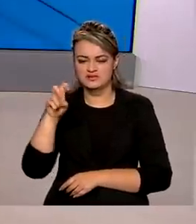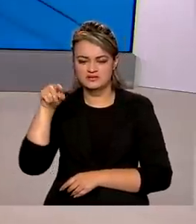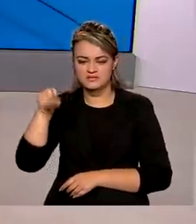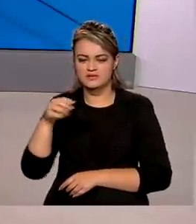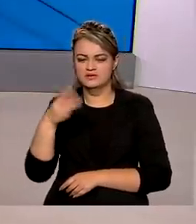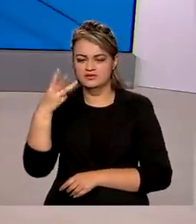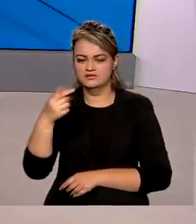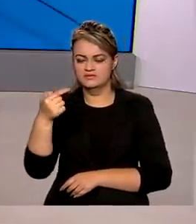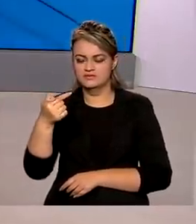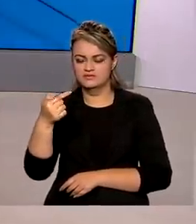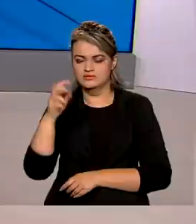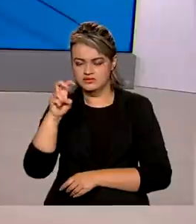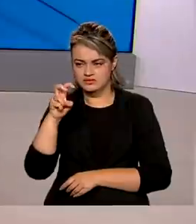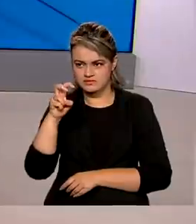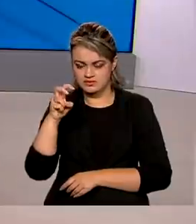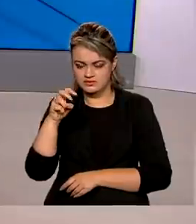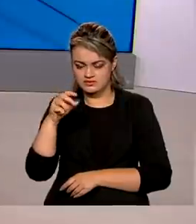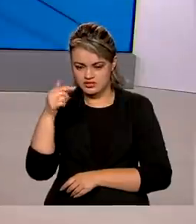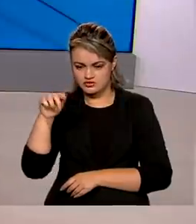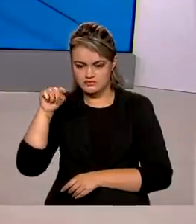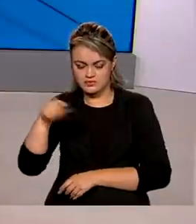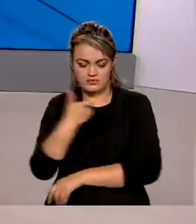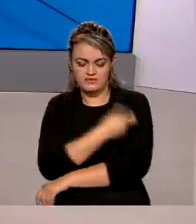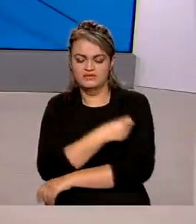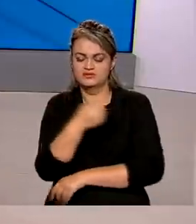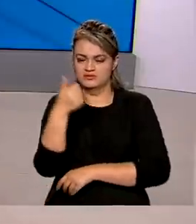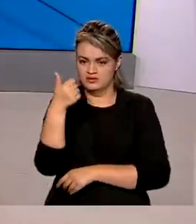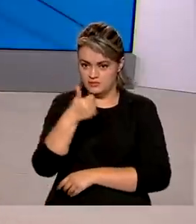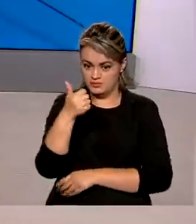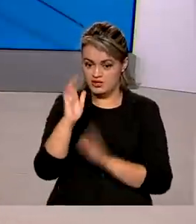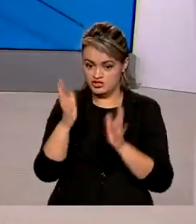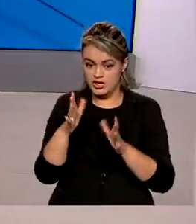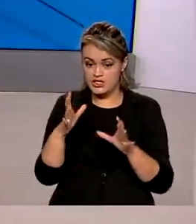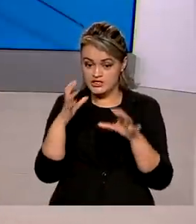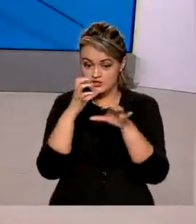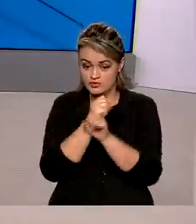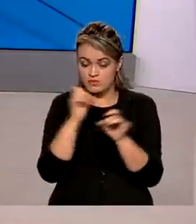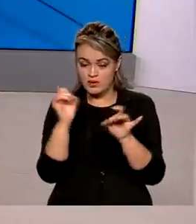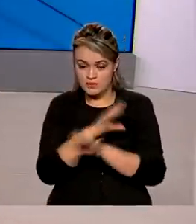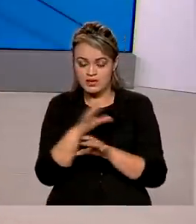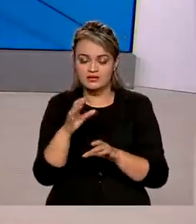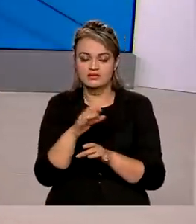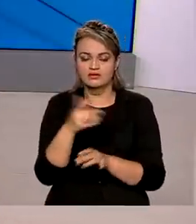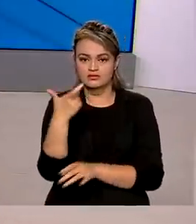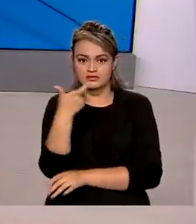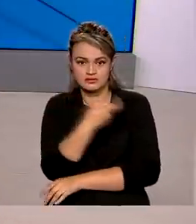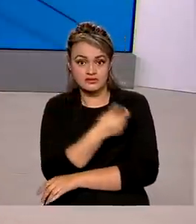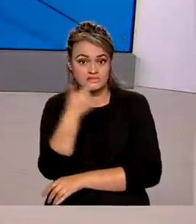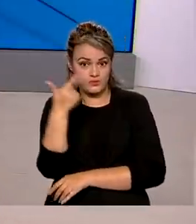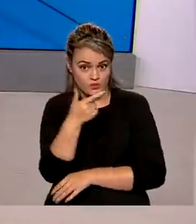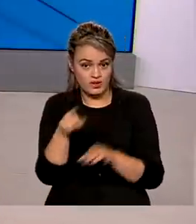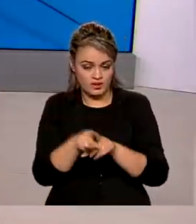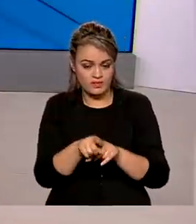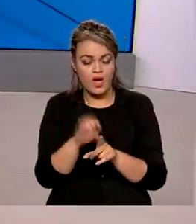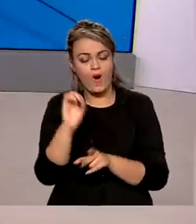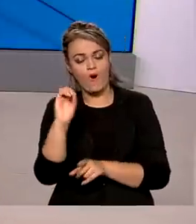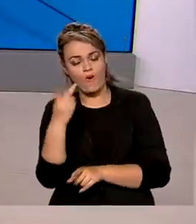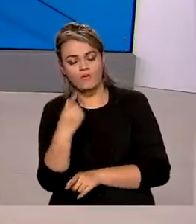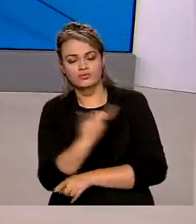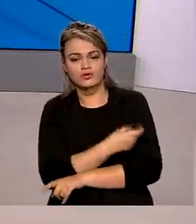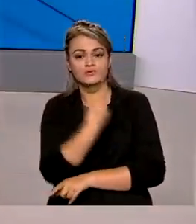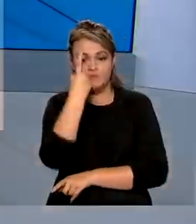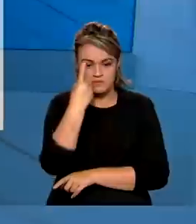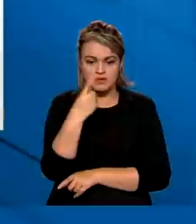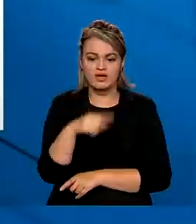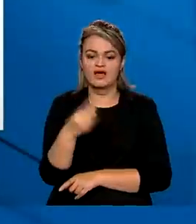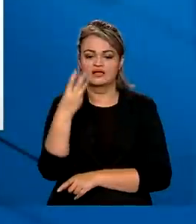357 pessoas tomaram aí a primeira dose da vacina e o número de brasileiros que tomaram a segunda dose ou dose única